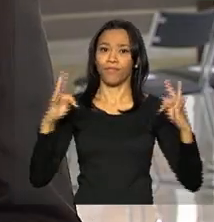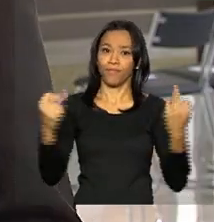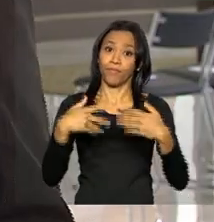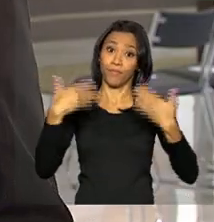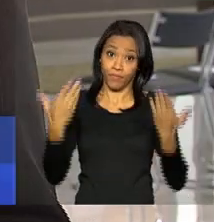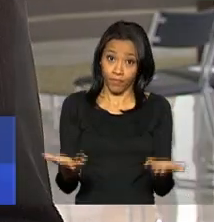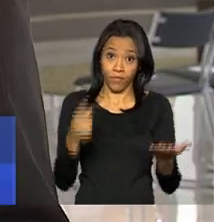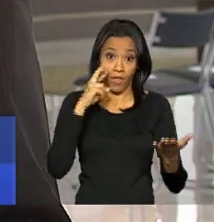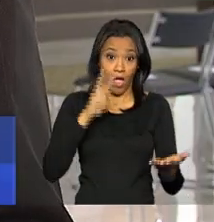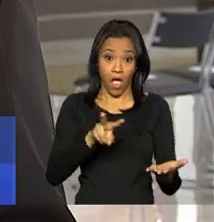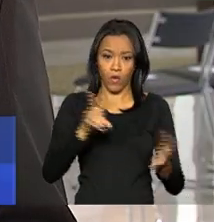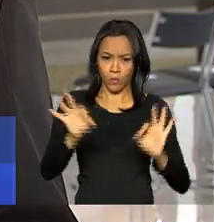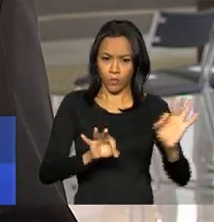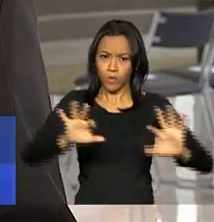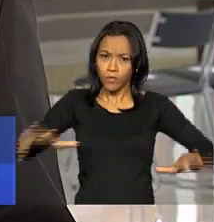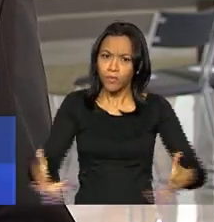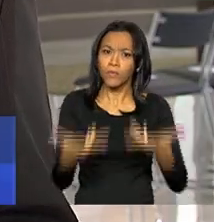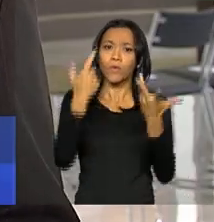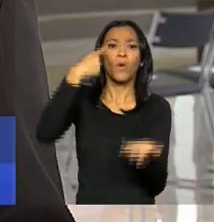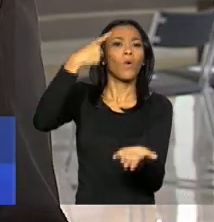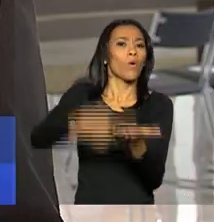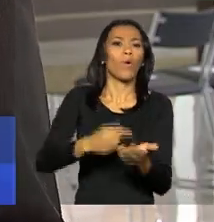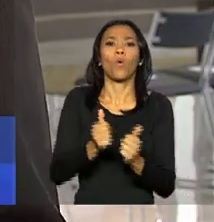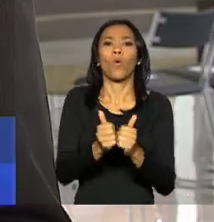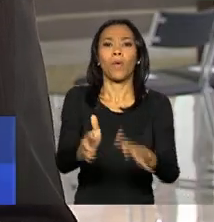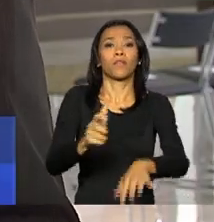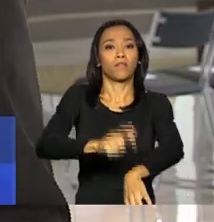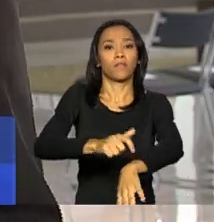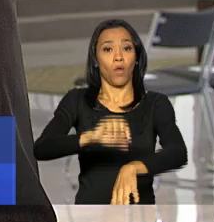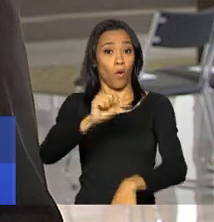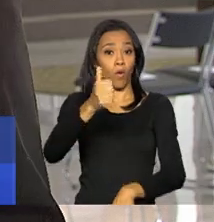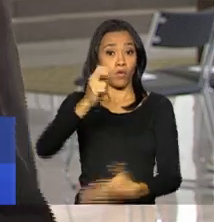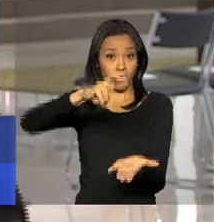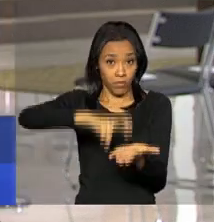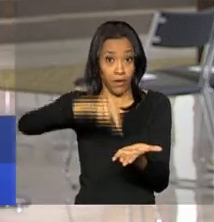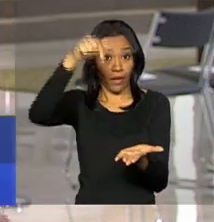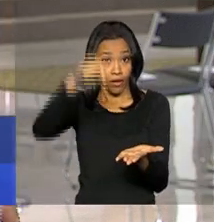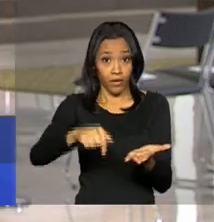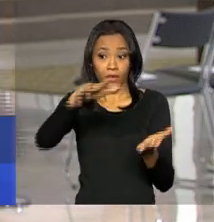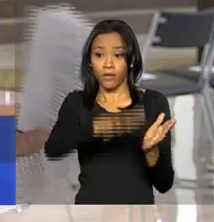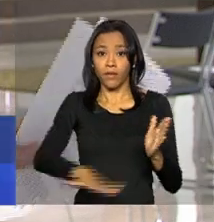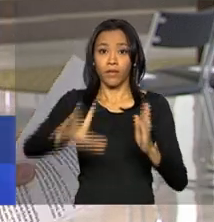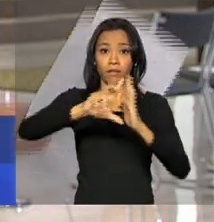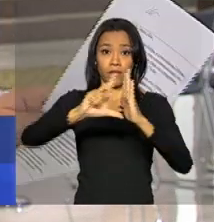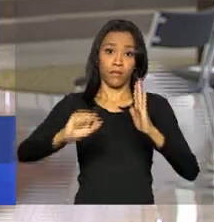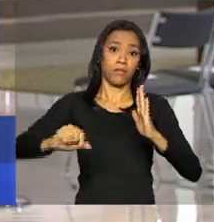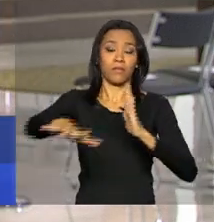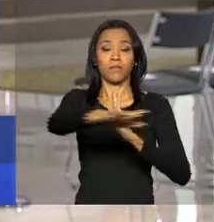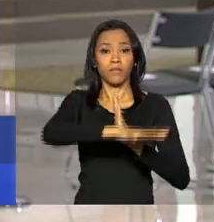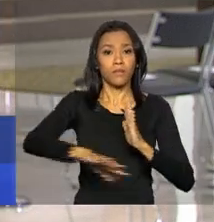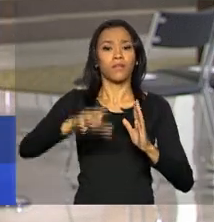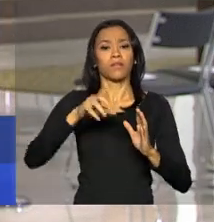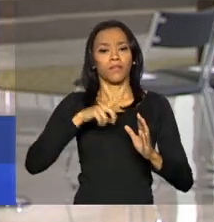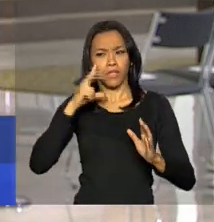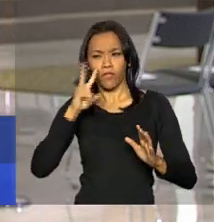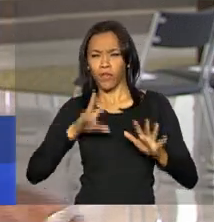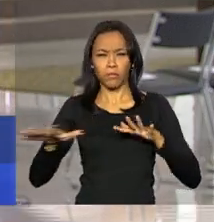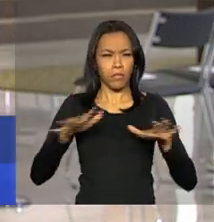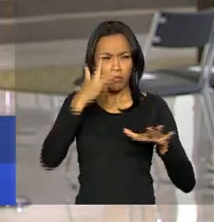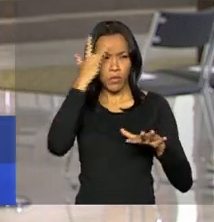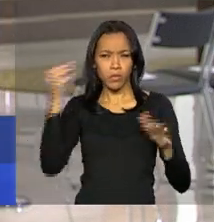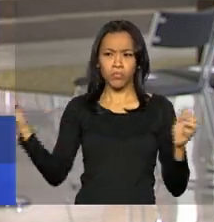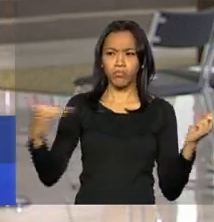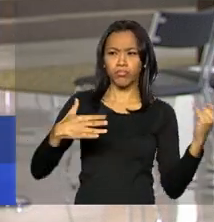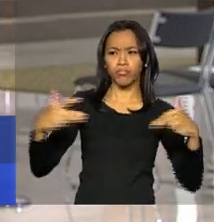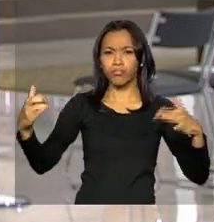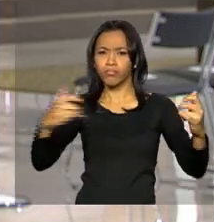essa cerimônia, como você falou, ela está marcada para as 11 horas da manhã aqui no Palácio do Planalto. Já começa uma certa movimentação aqui